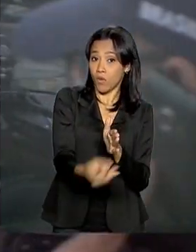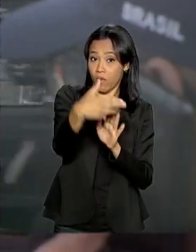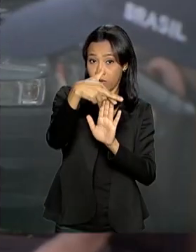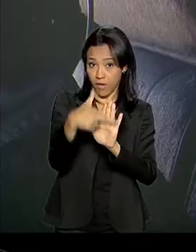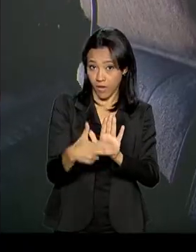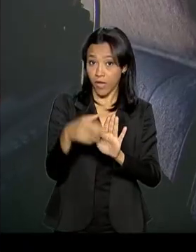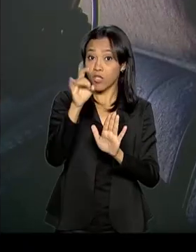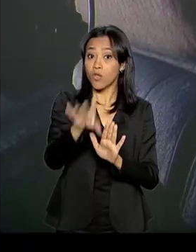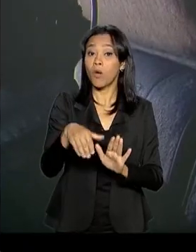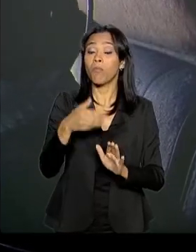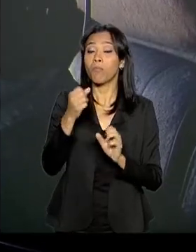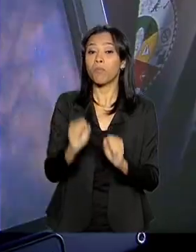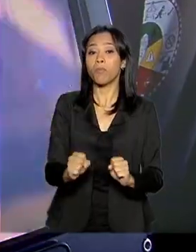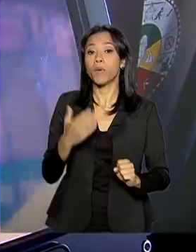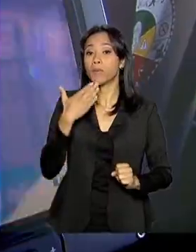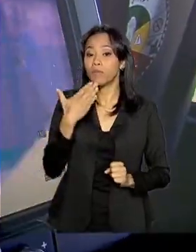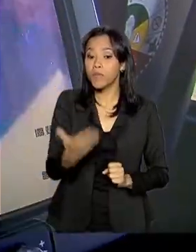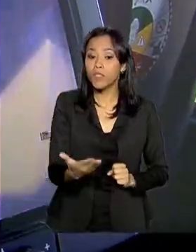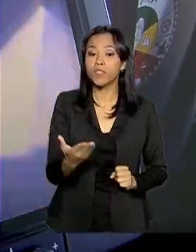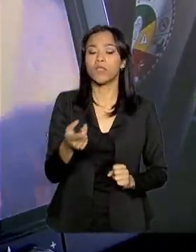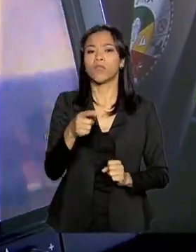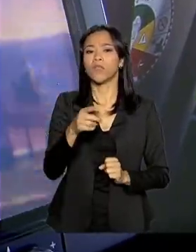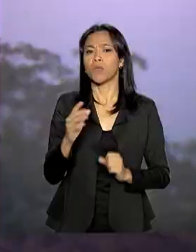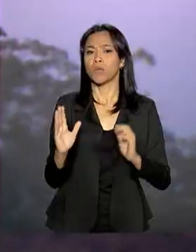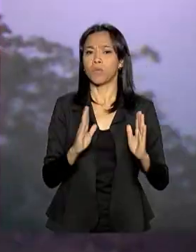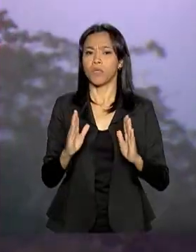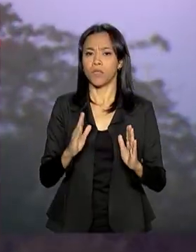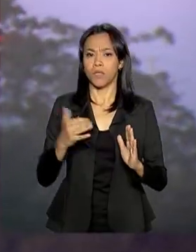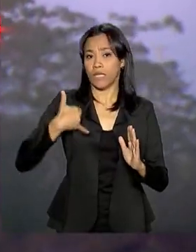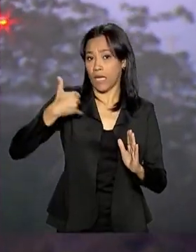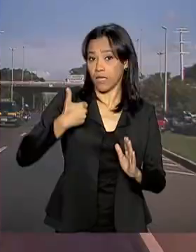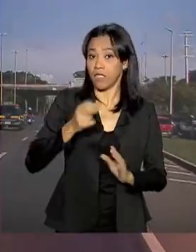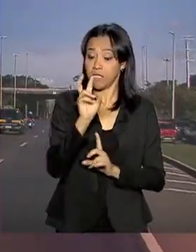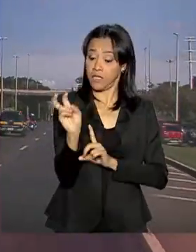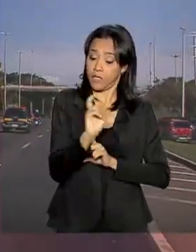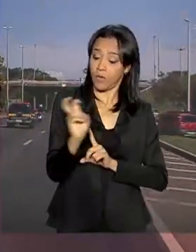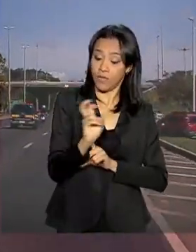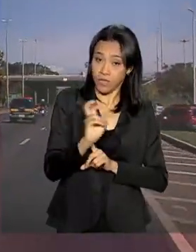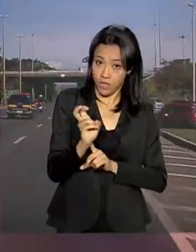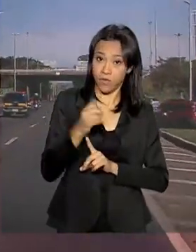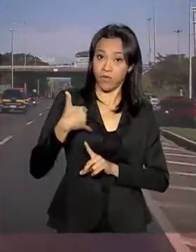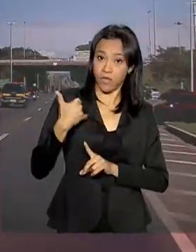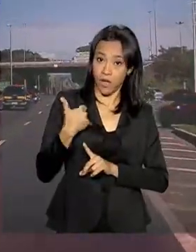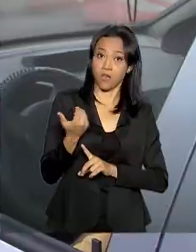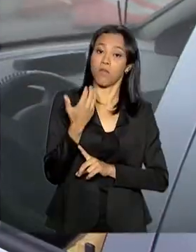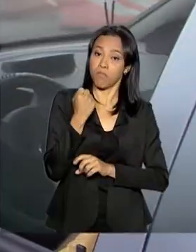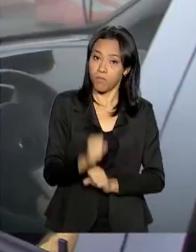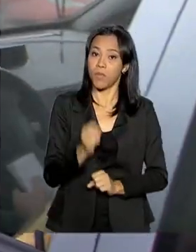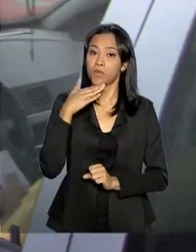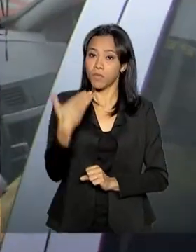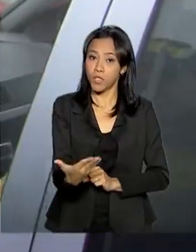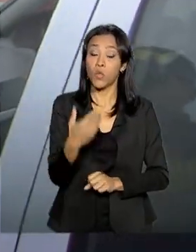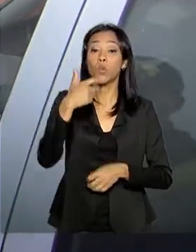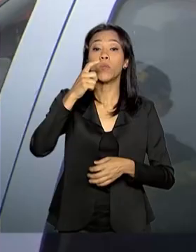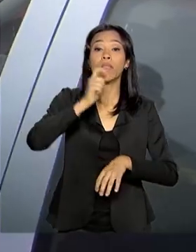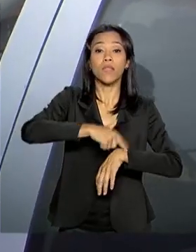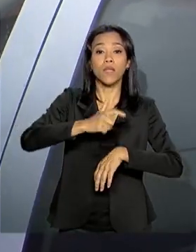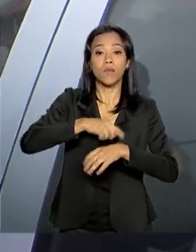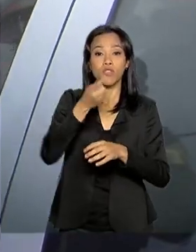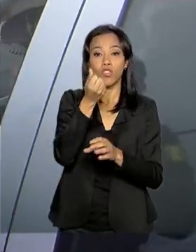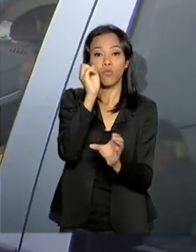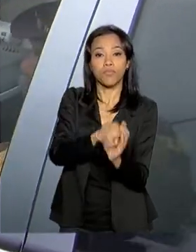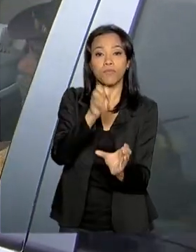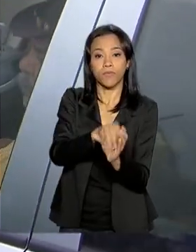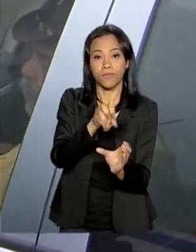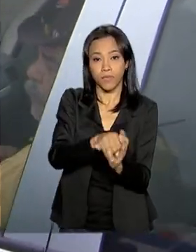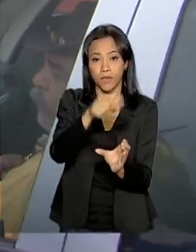só poderão pedir aposentadoria quando completarem 55 anos de idade. Já o tempo de contribuição será de 25